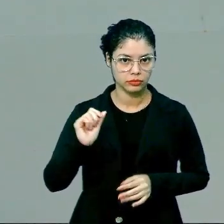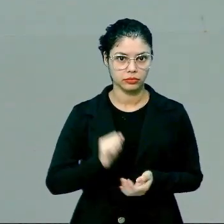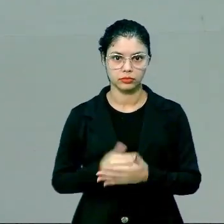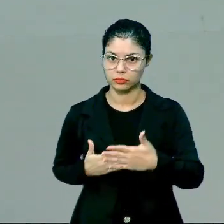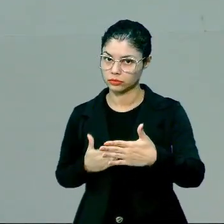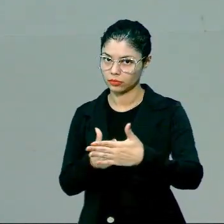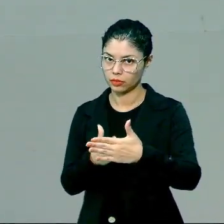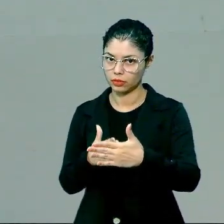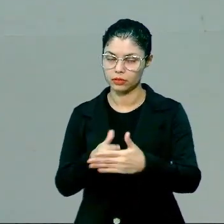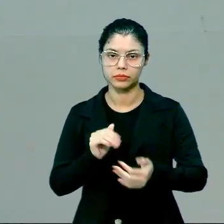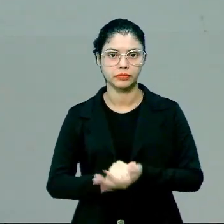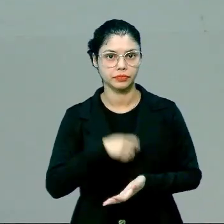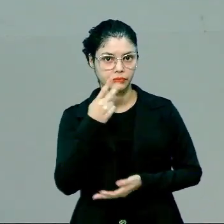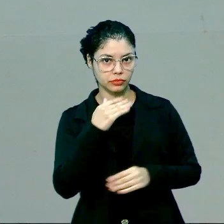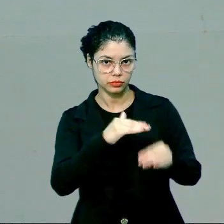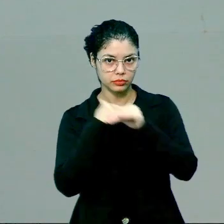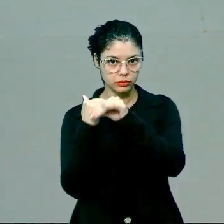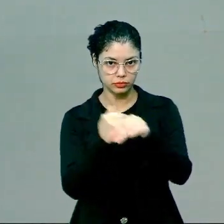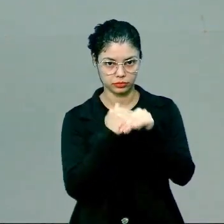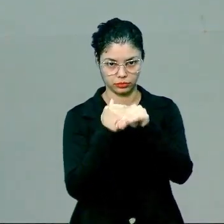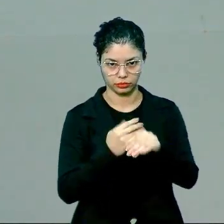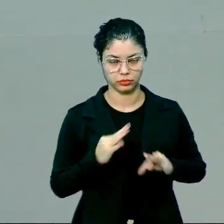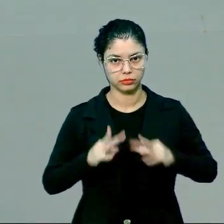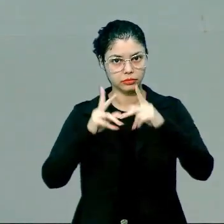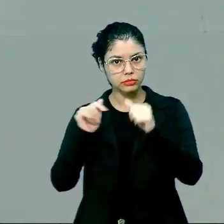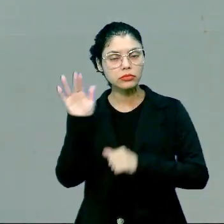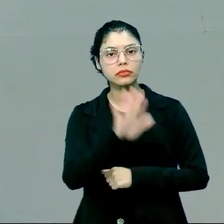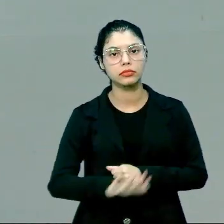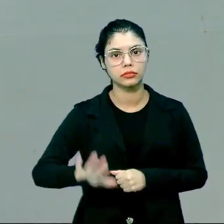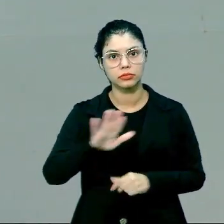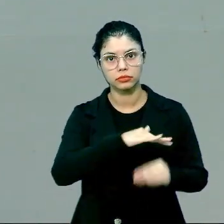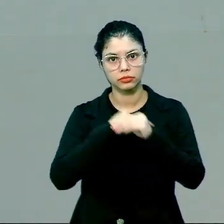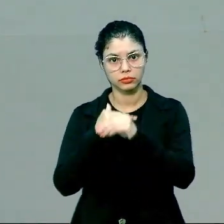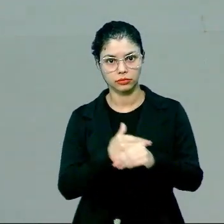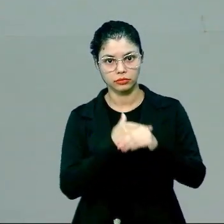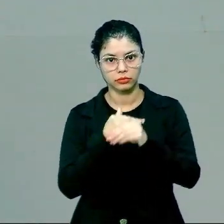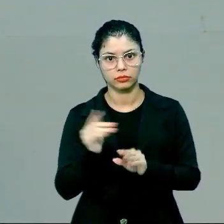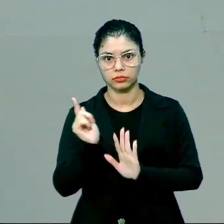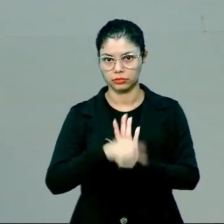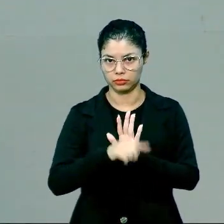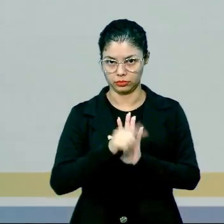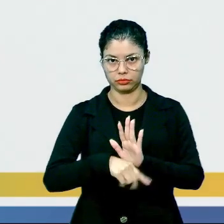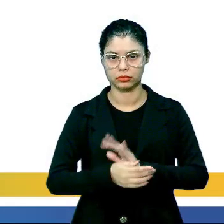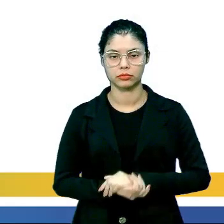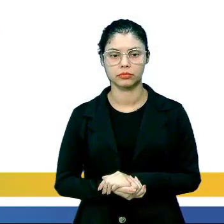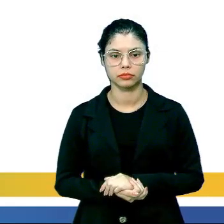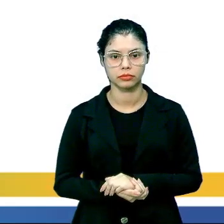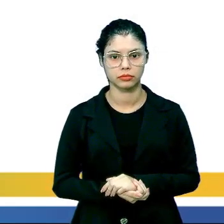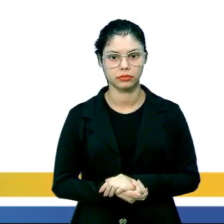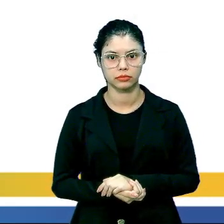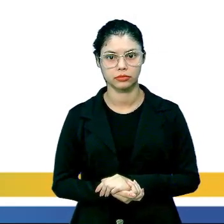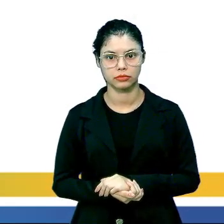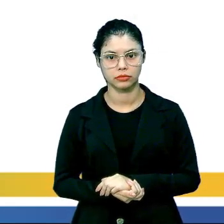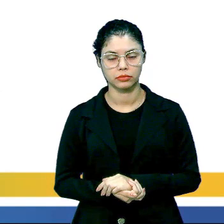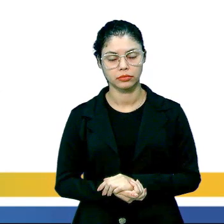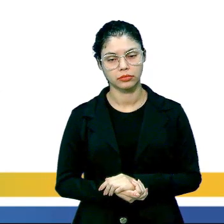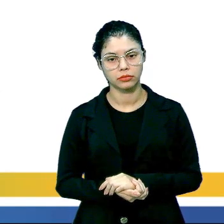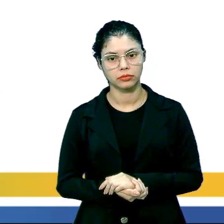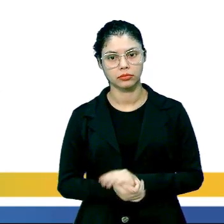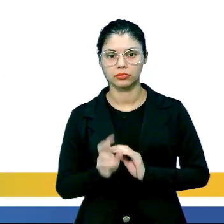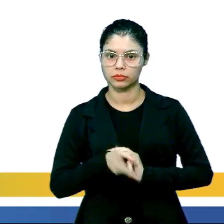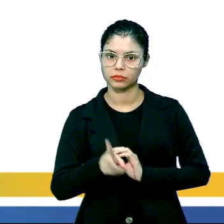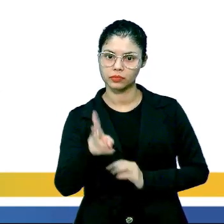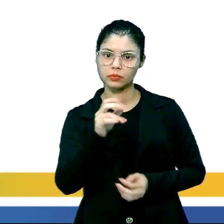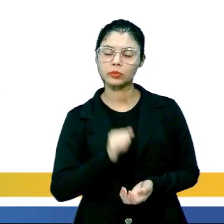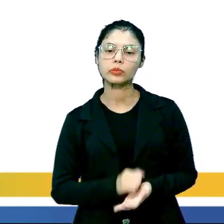eu delimitei, eu estou falando da igualdade, mas não é de toda a igualdade, da igualdade de gêneros. E aí, continuando,